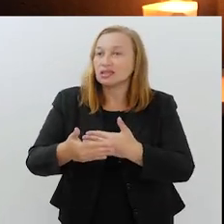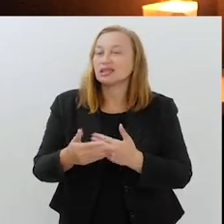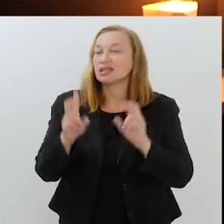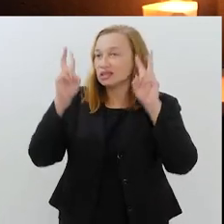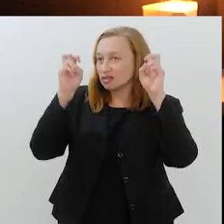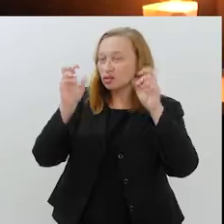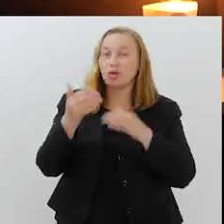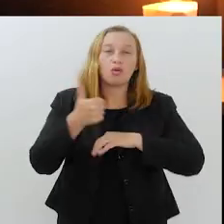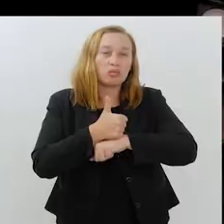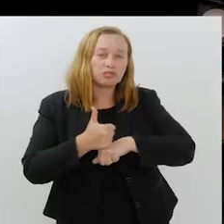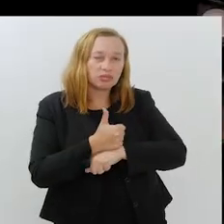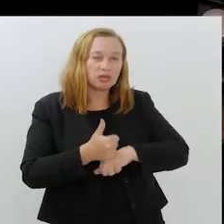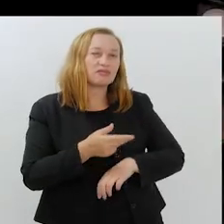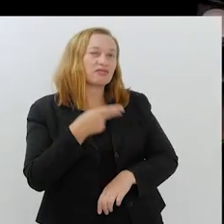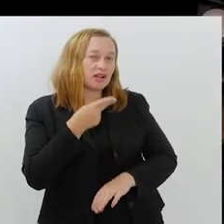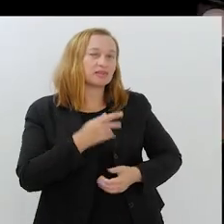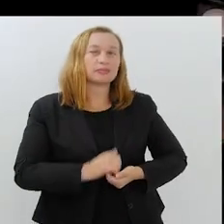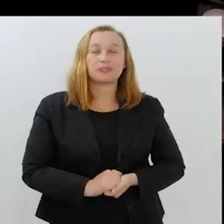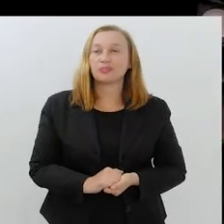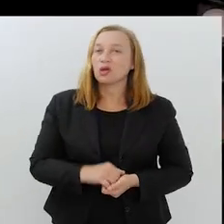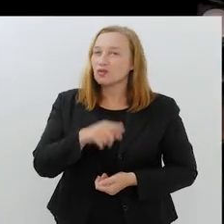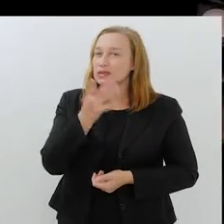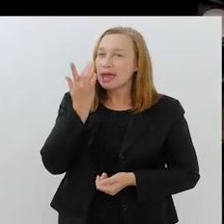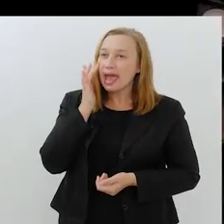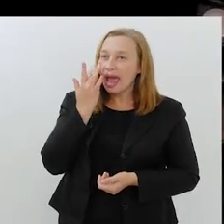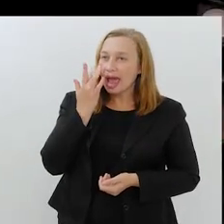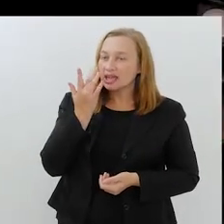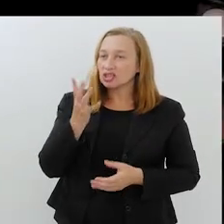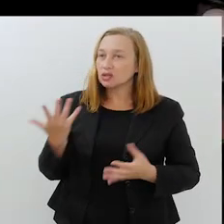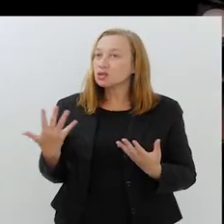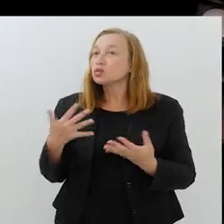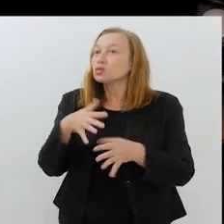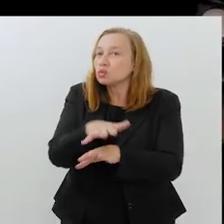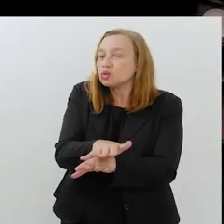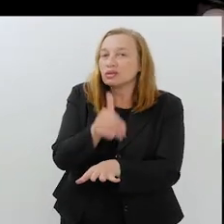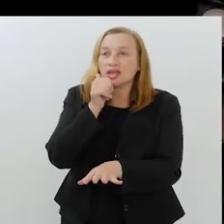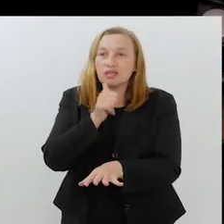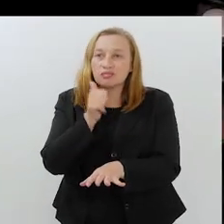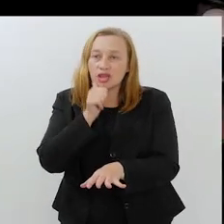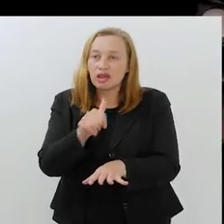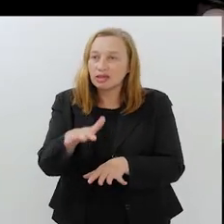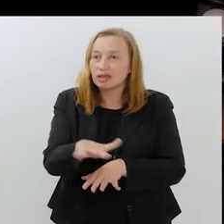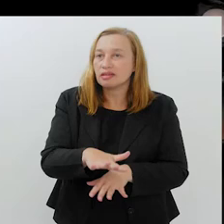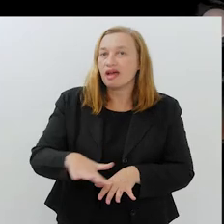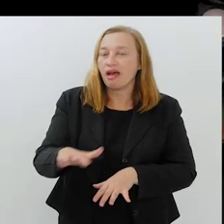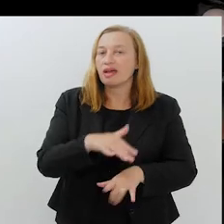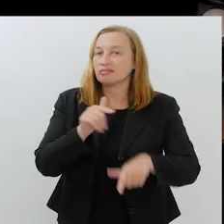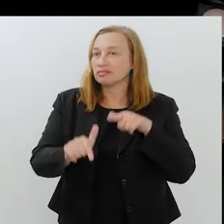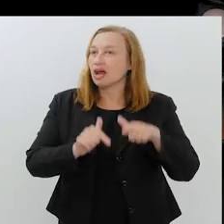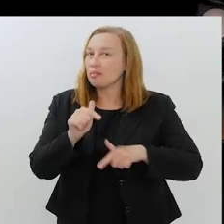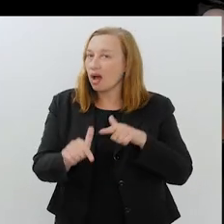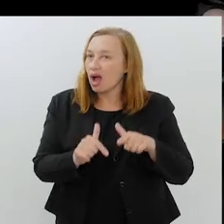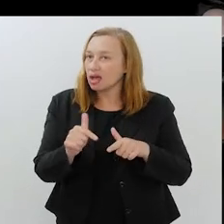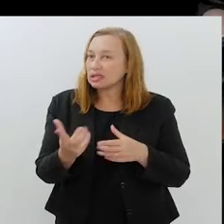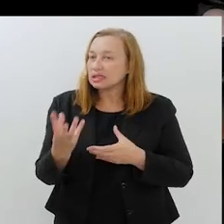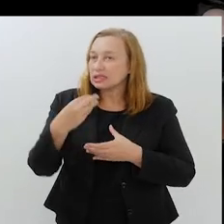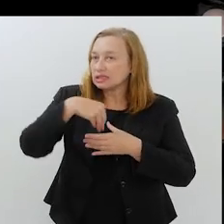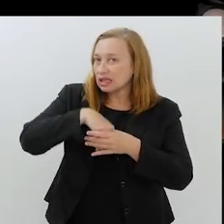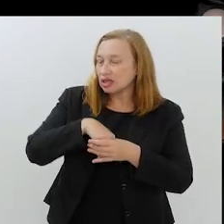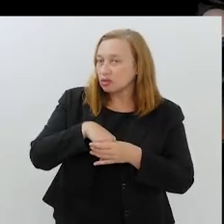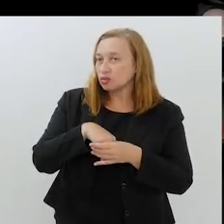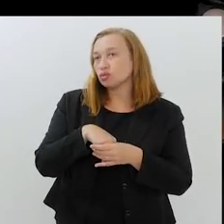nessas questões. profissionalmente falando, você acha que essa inclusão das mulheres no mercado de trabalho